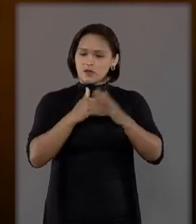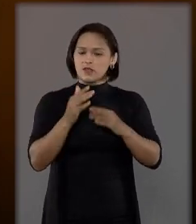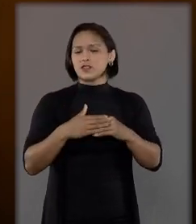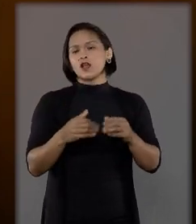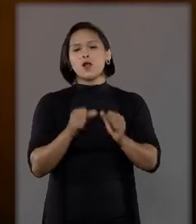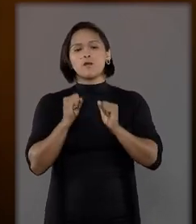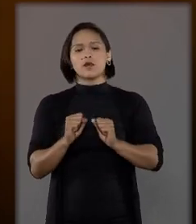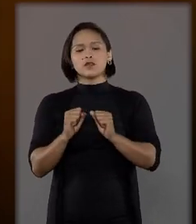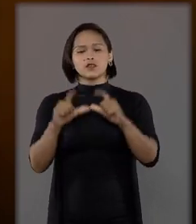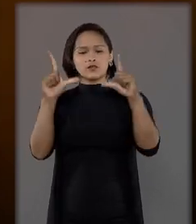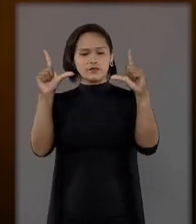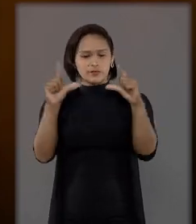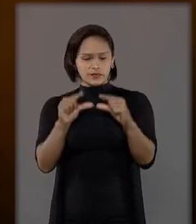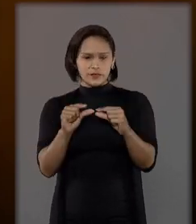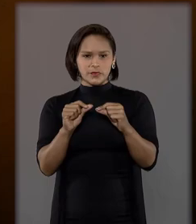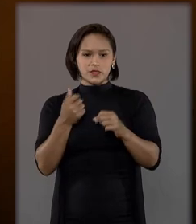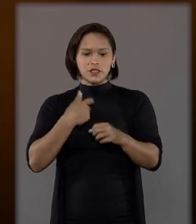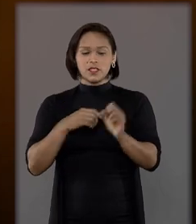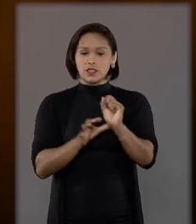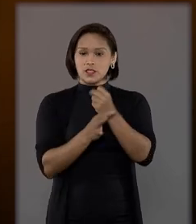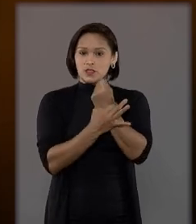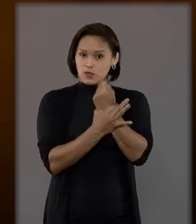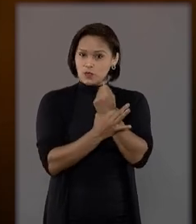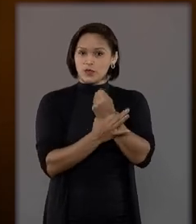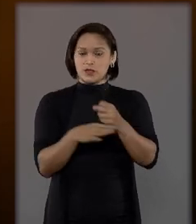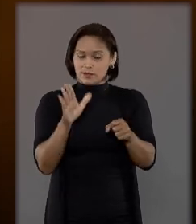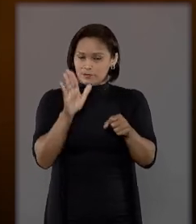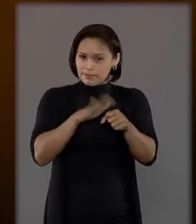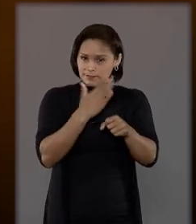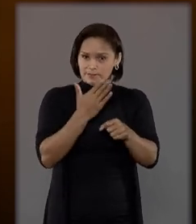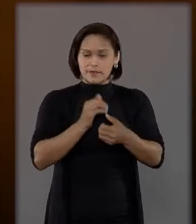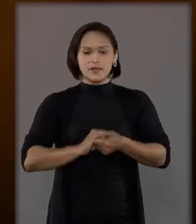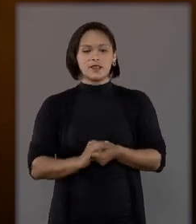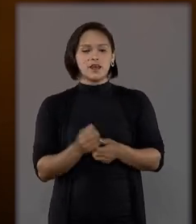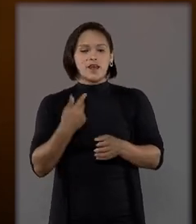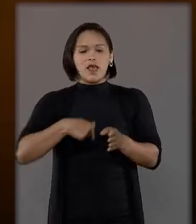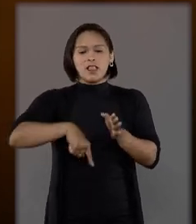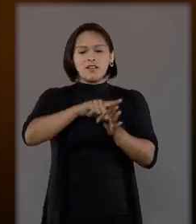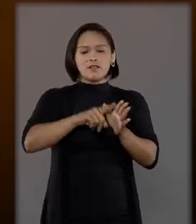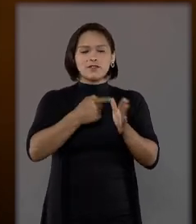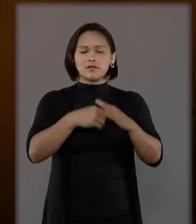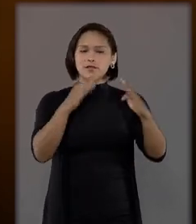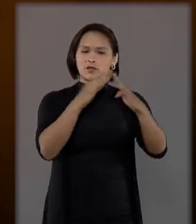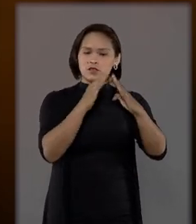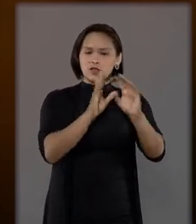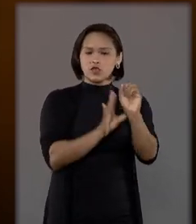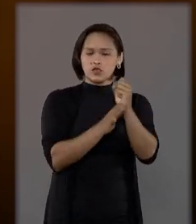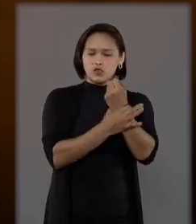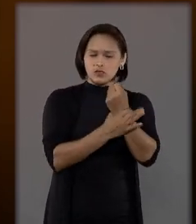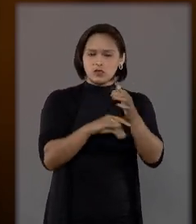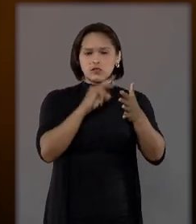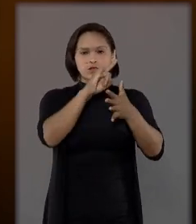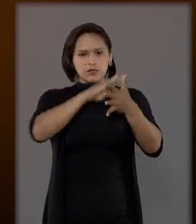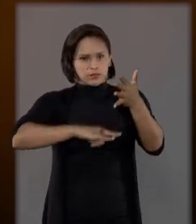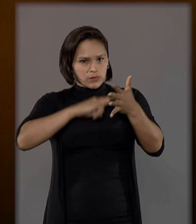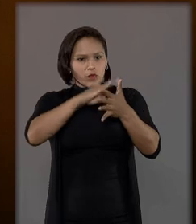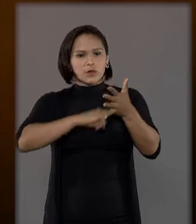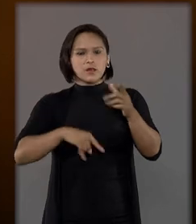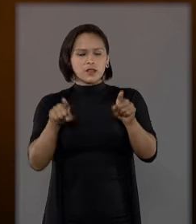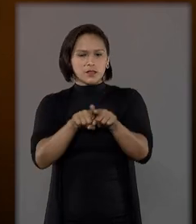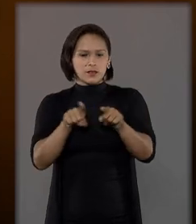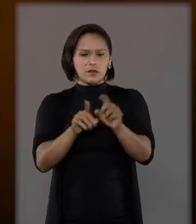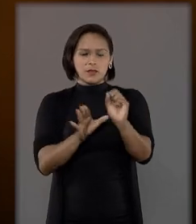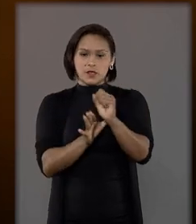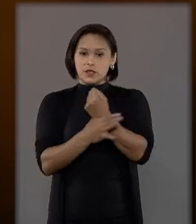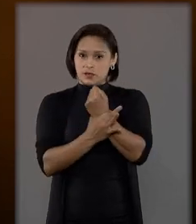pode diminuir esse tempo e pode dar maior segurança em levar ele para empreendimentos mais seguros e documentação pertinente